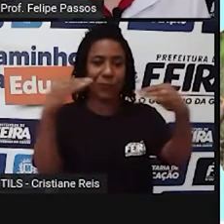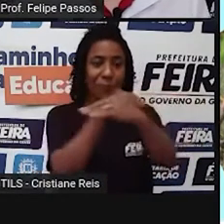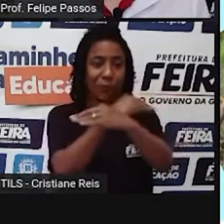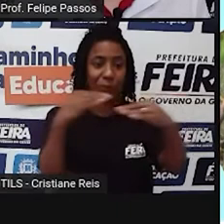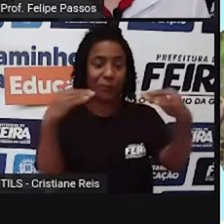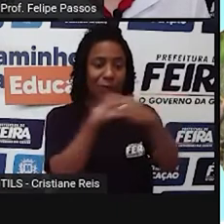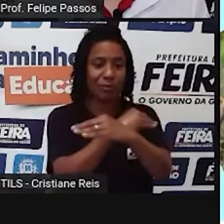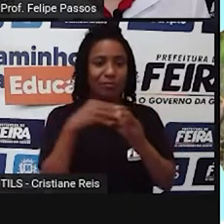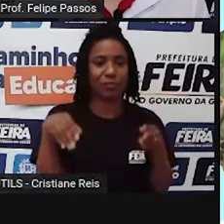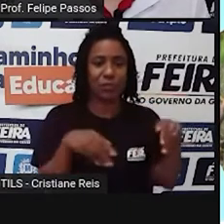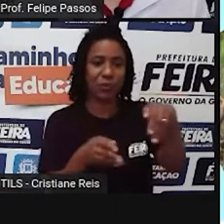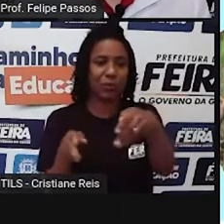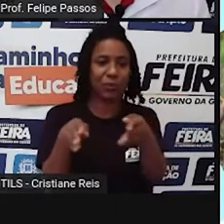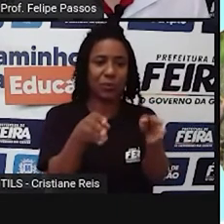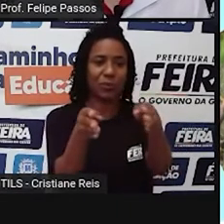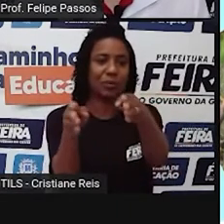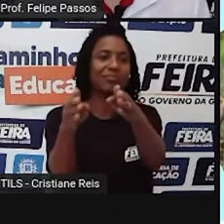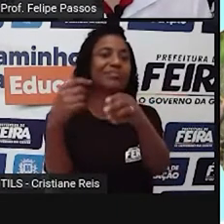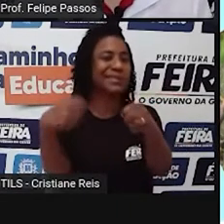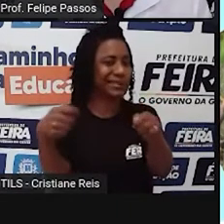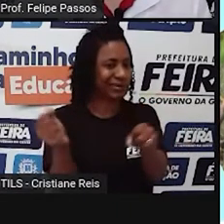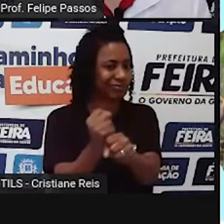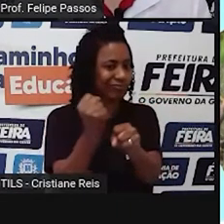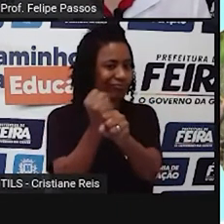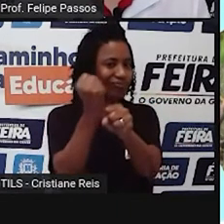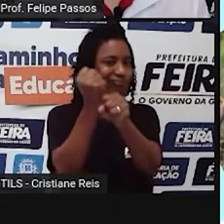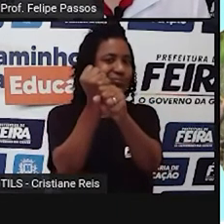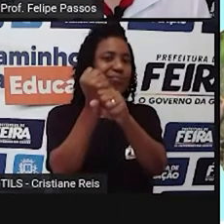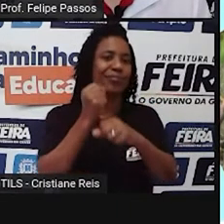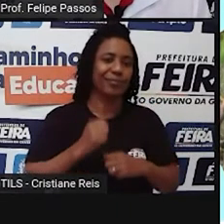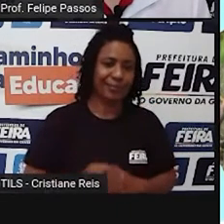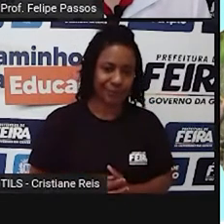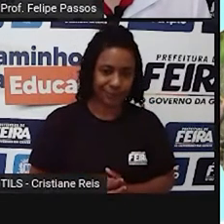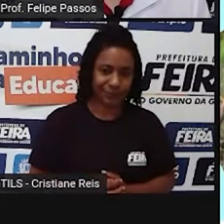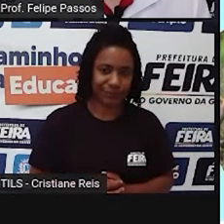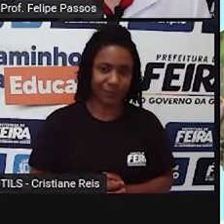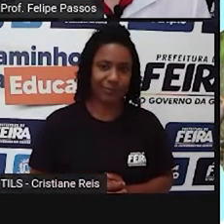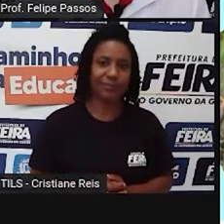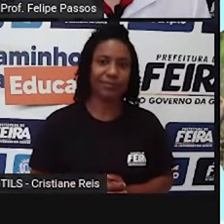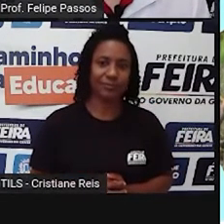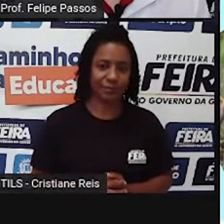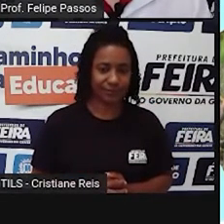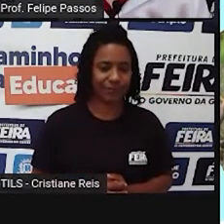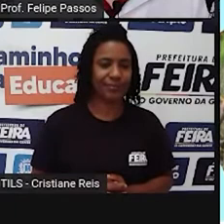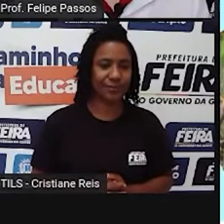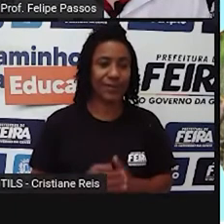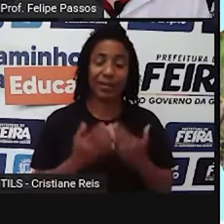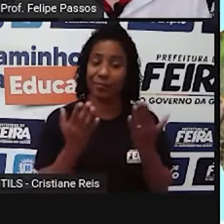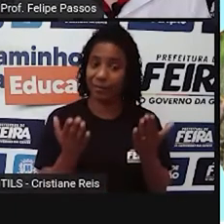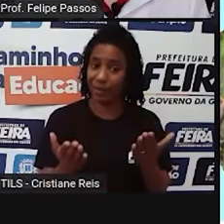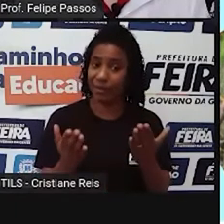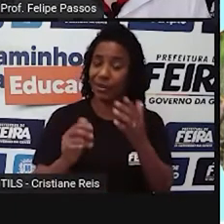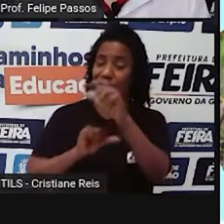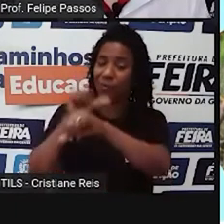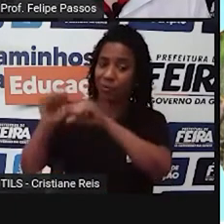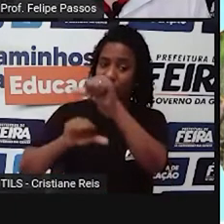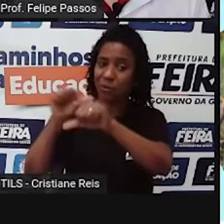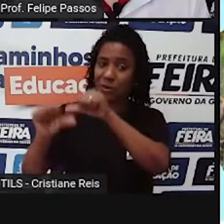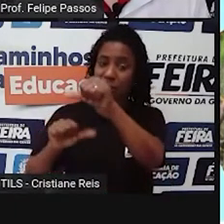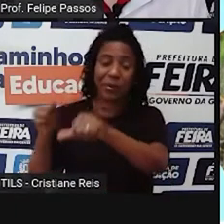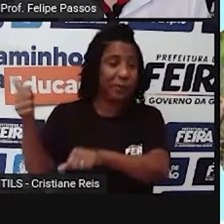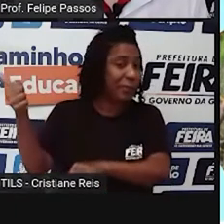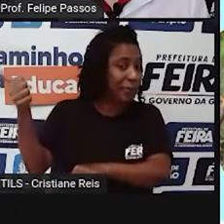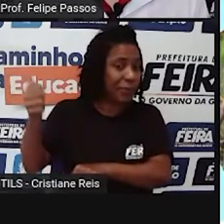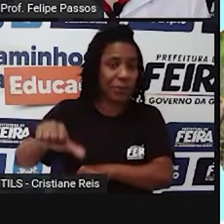para fazer uma estrada. E talvez uma das modificações mais perigosas, impactantes, né? Do ser